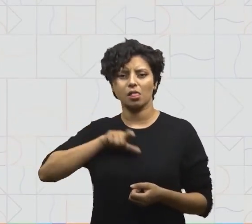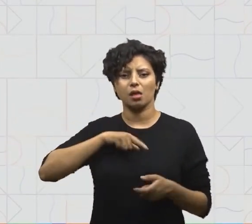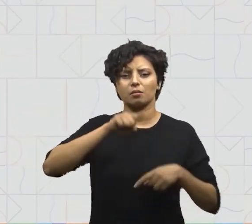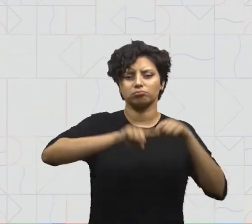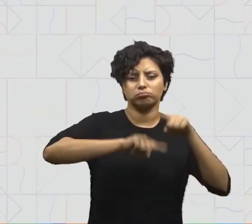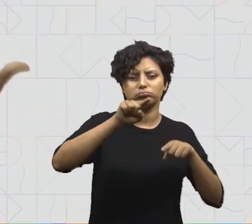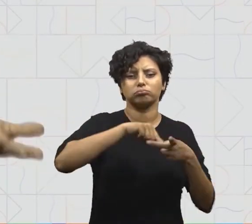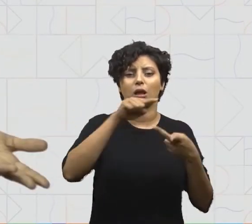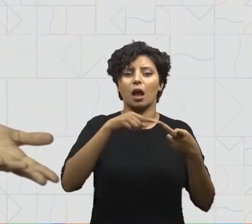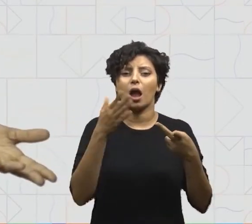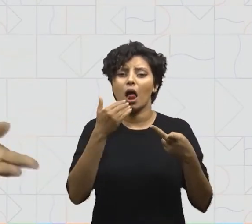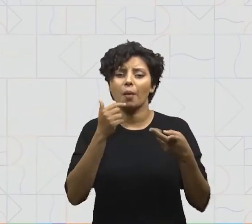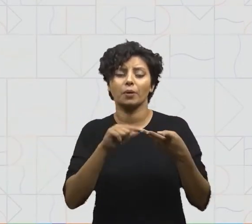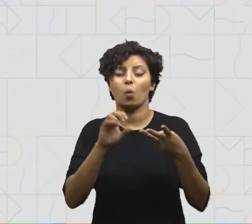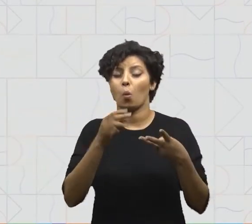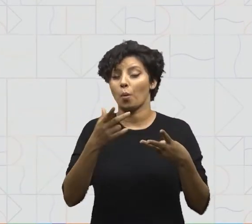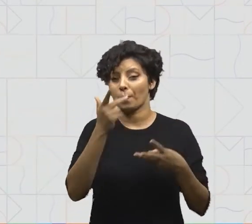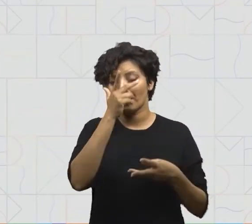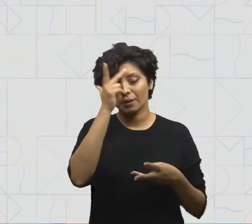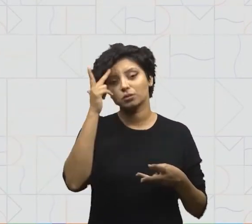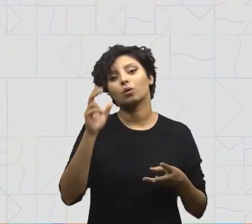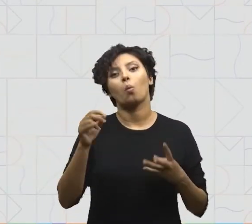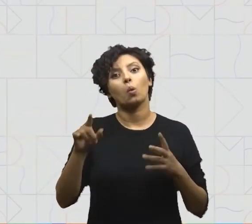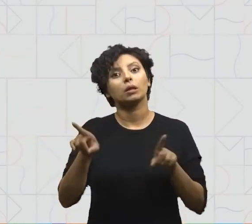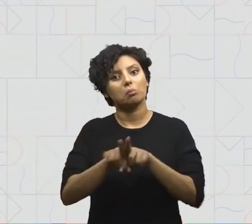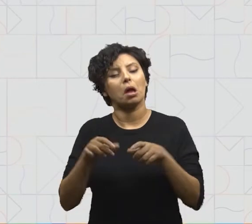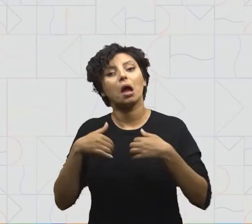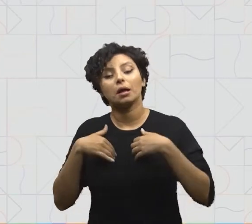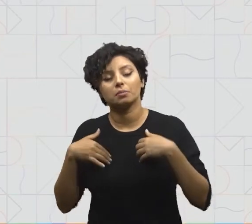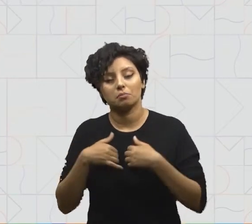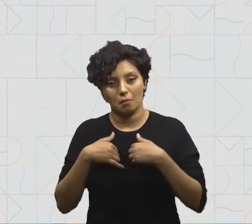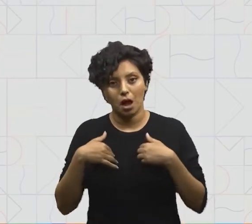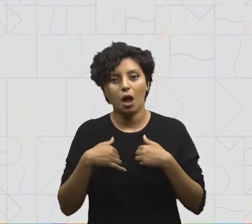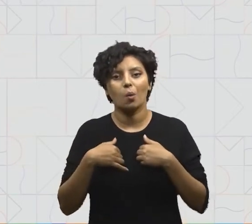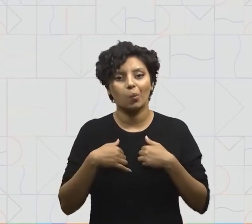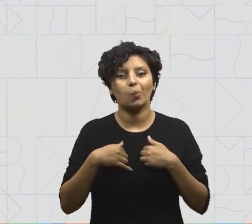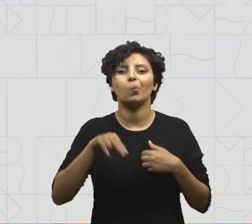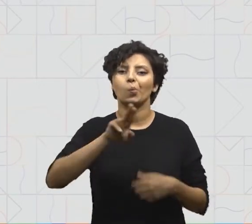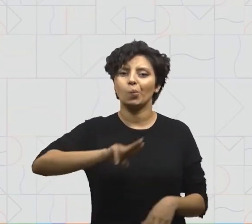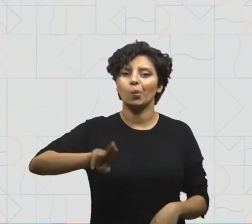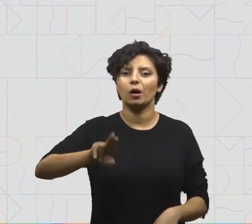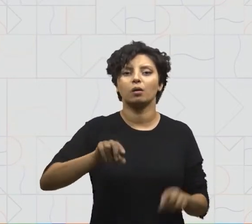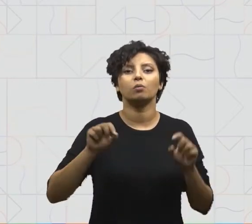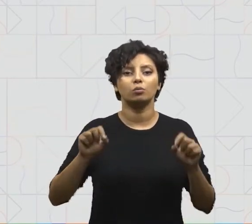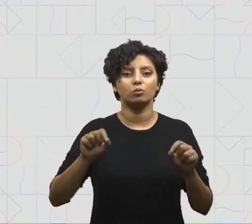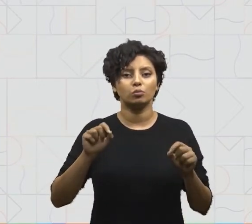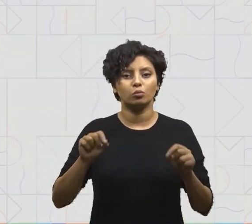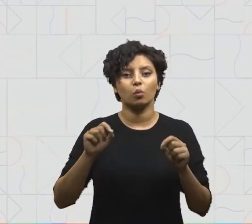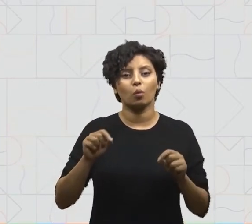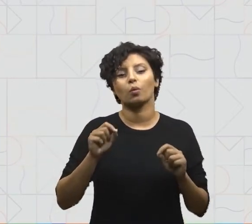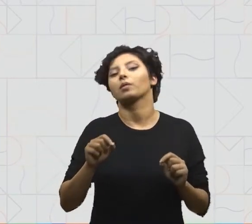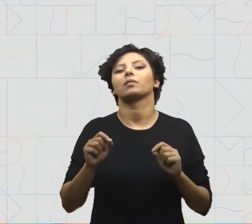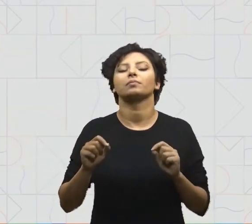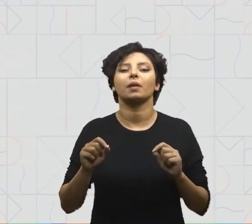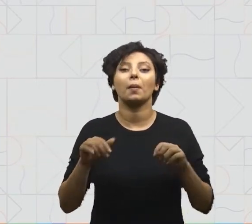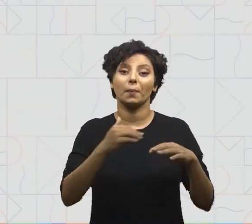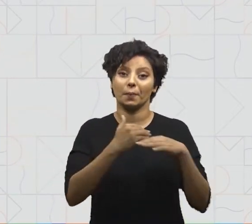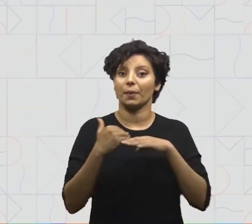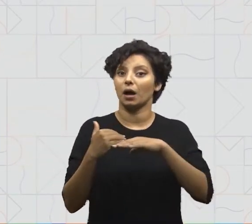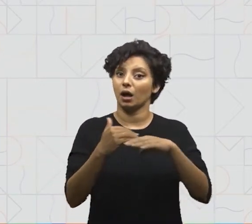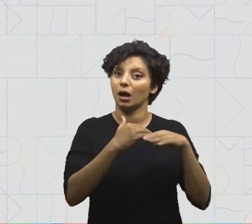alimentos de uma pessoa, ou de até mesmo dos animais, utilizamos a unidade de medida